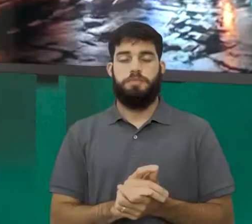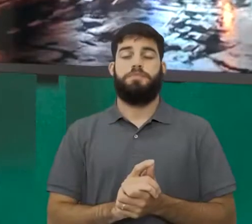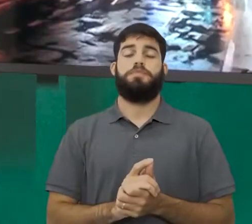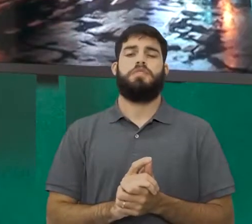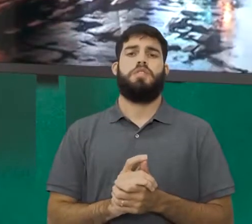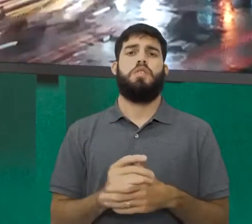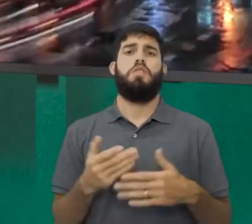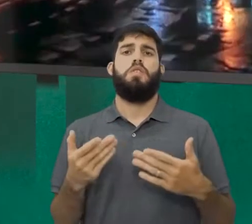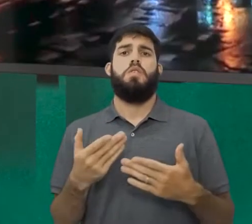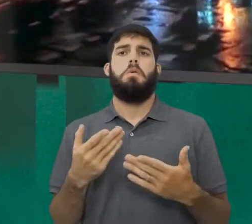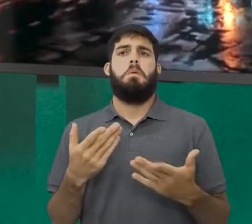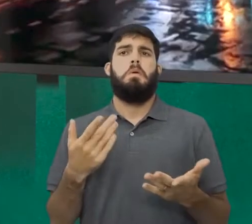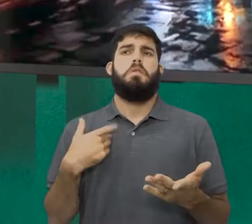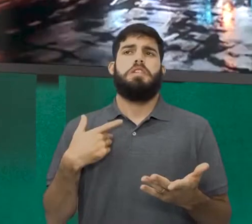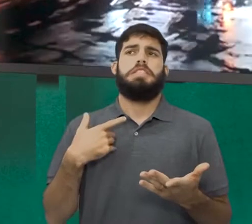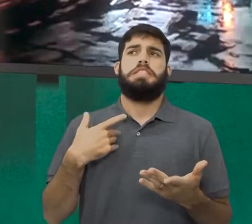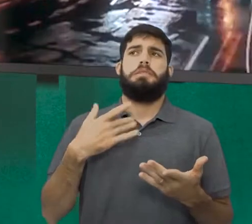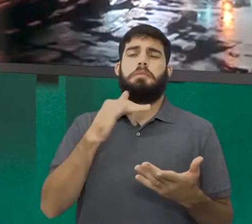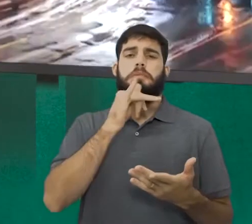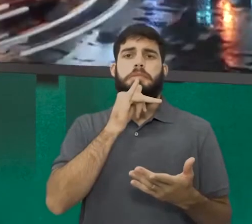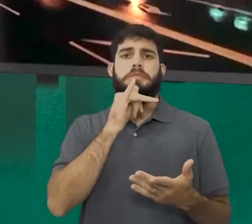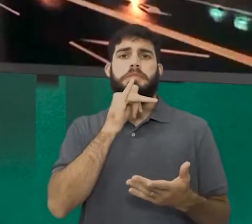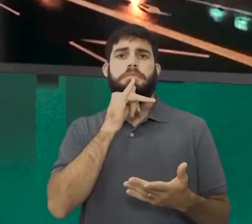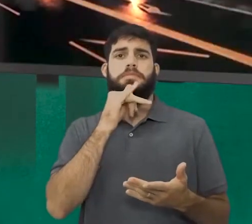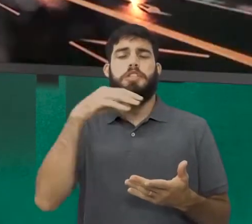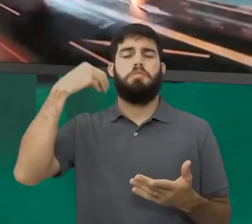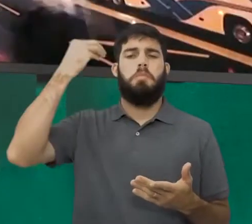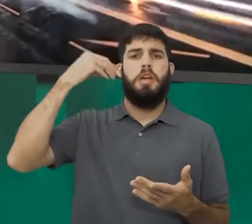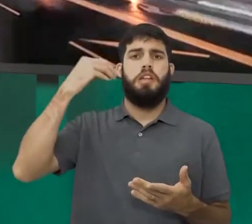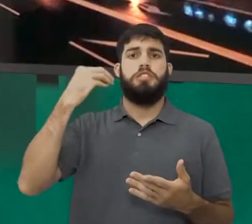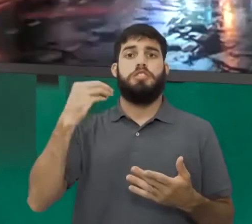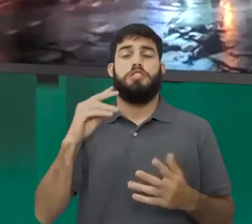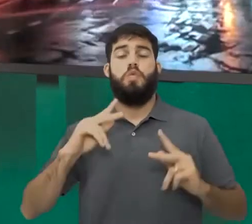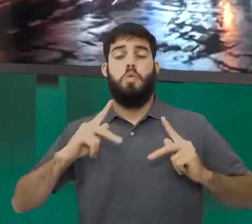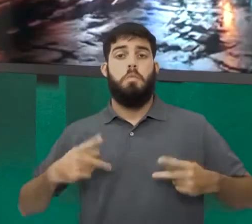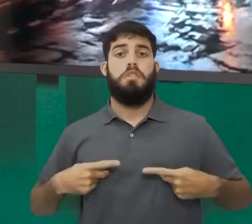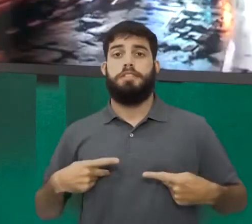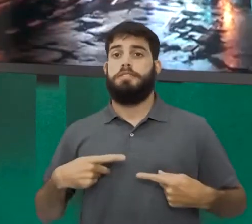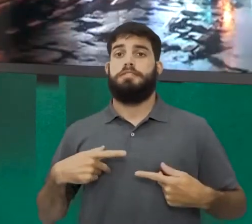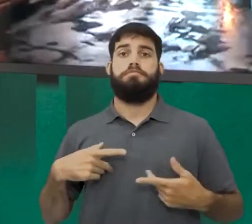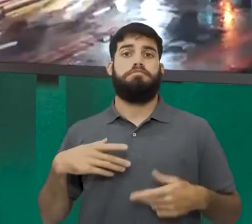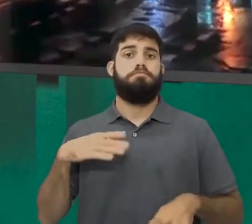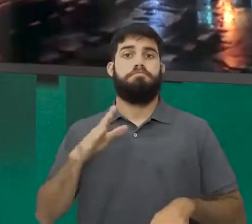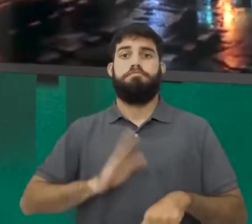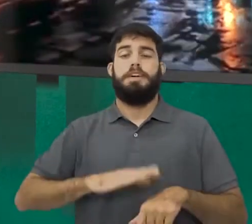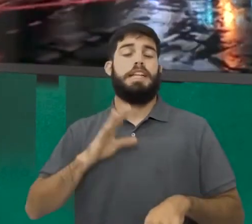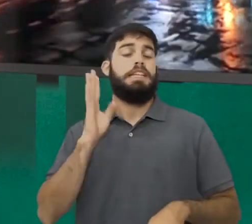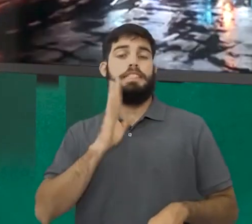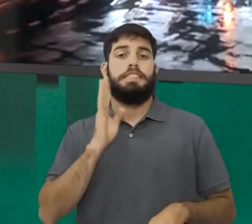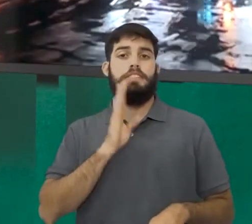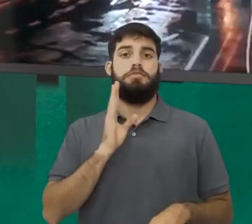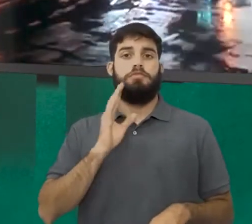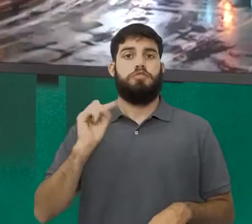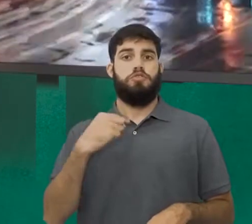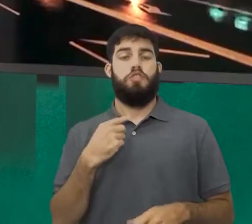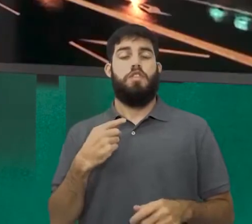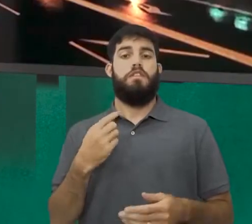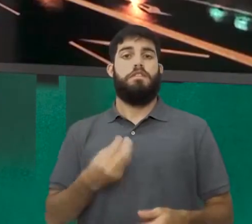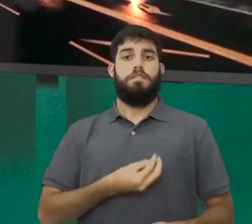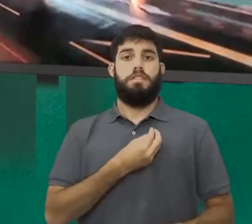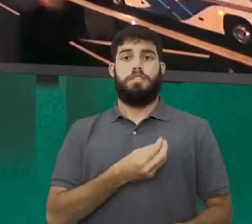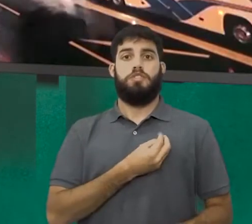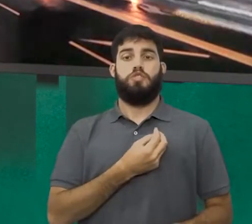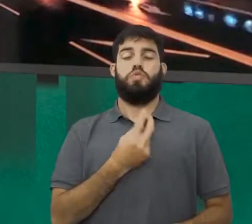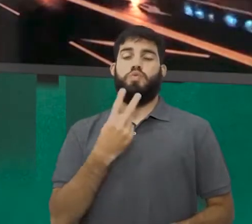humanas mais intensas, ao menos nos últimos dois séculos. Isto mesmo é porque